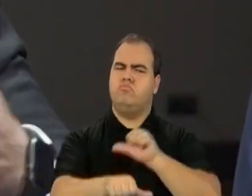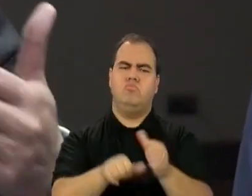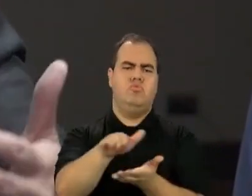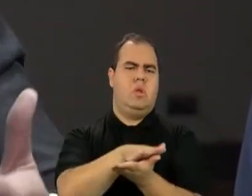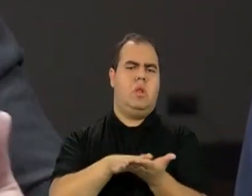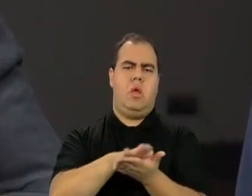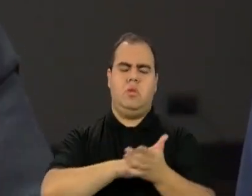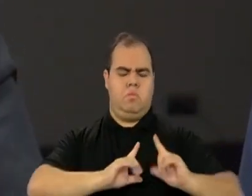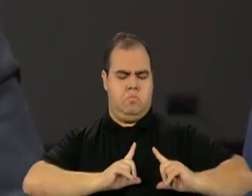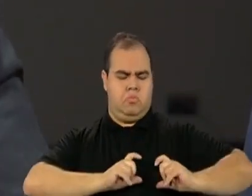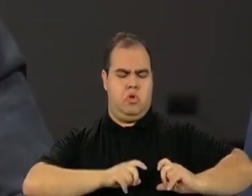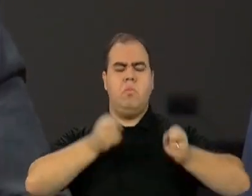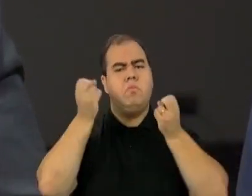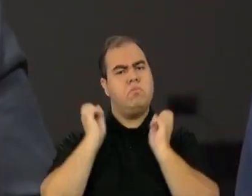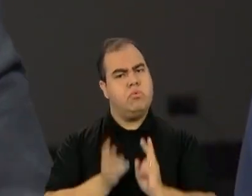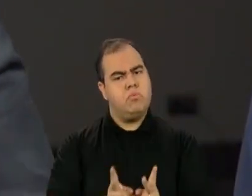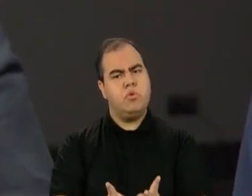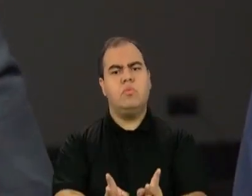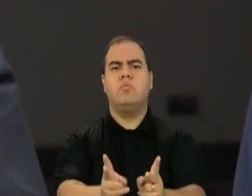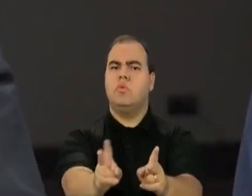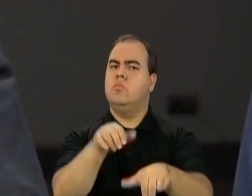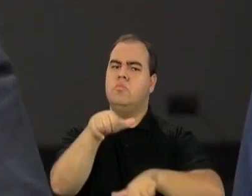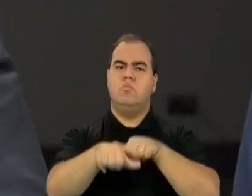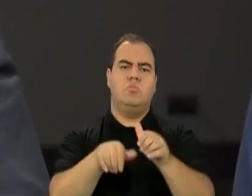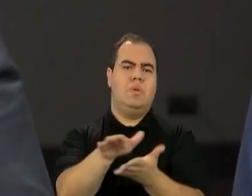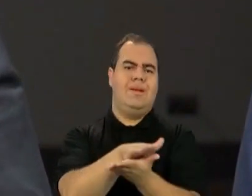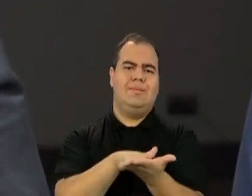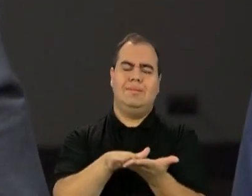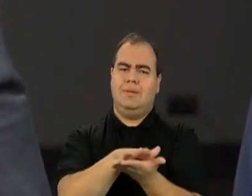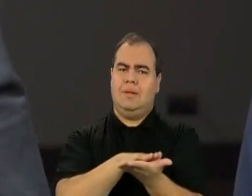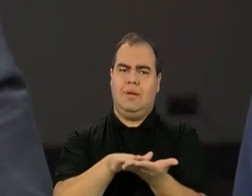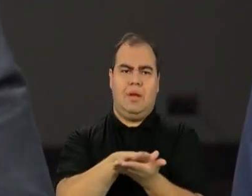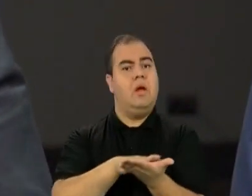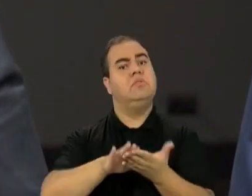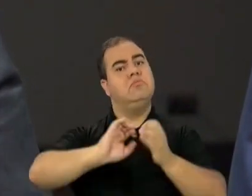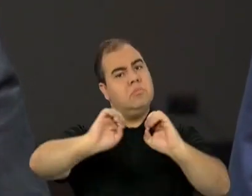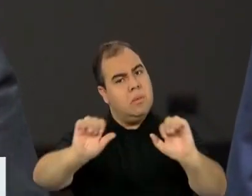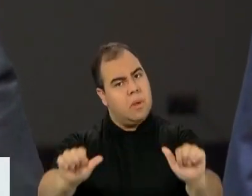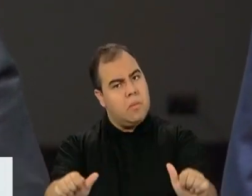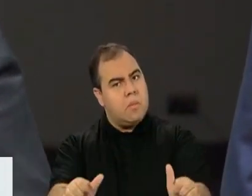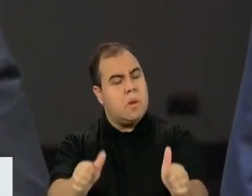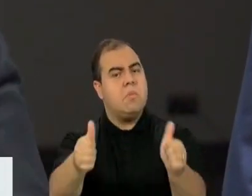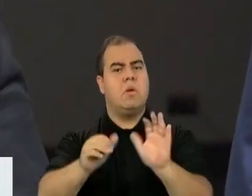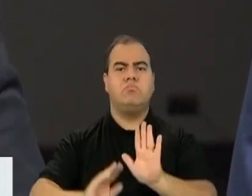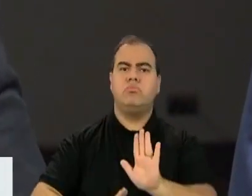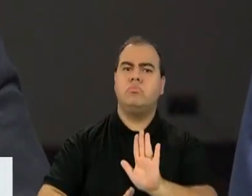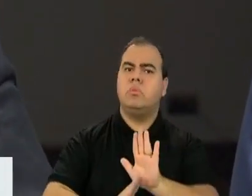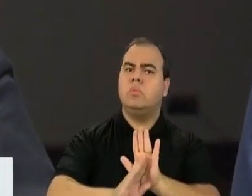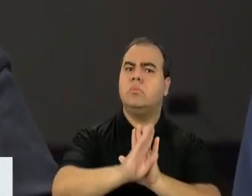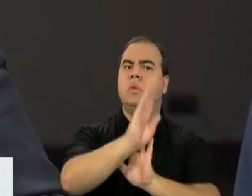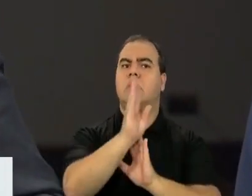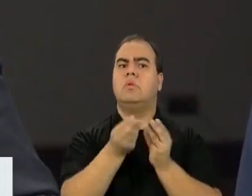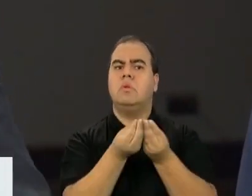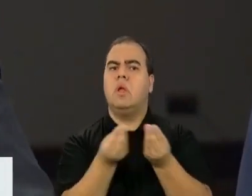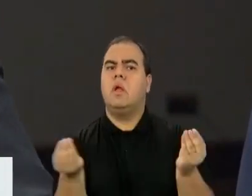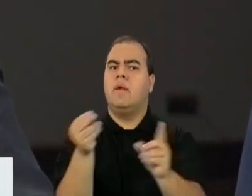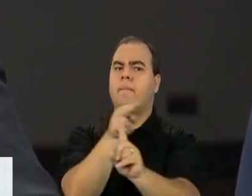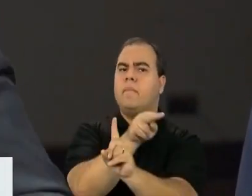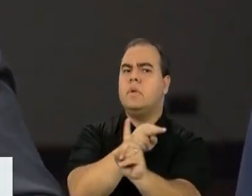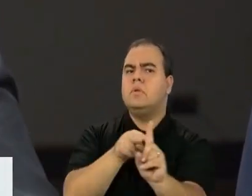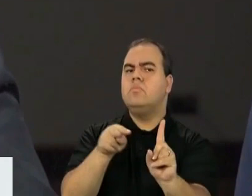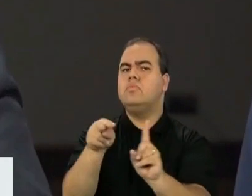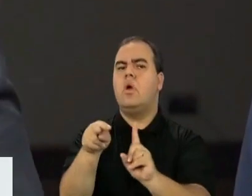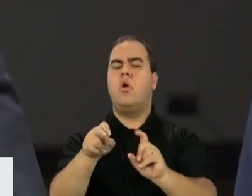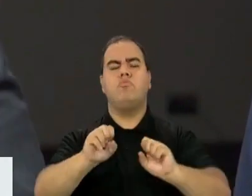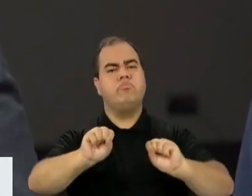programa das calmas como ele está Tem gerado suas repercussões positivas Tem trazido uma percepção de segurança Para